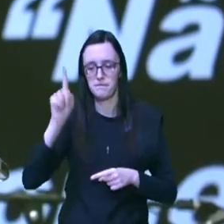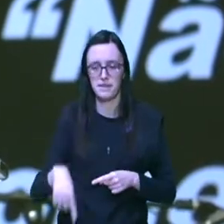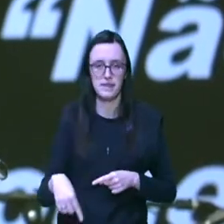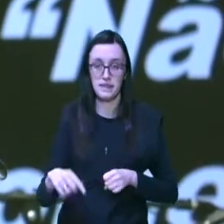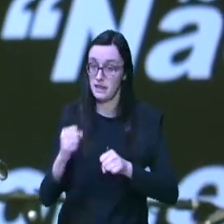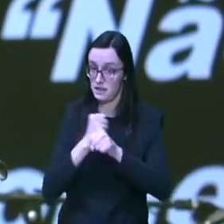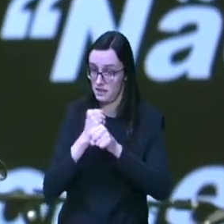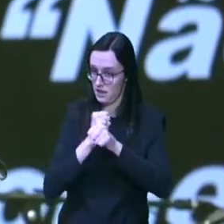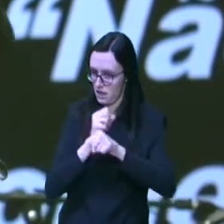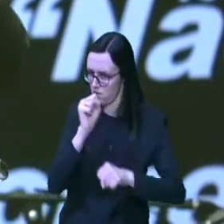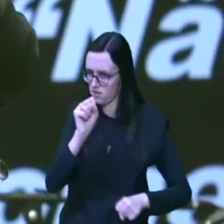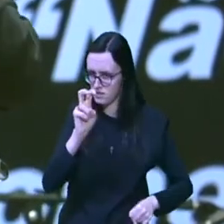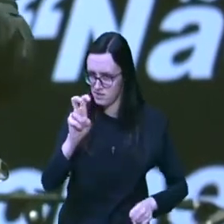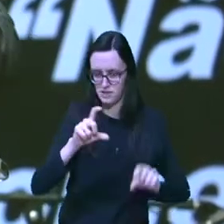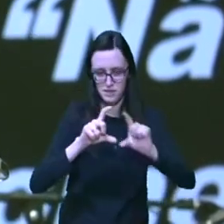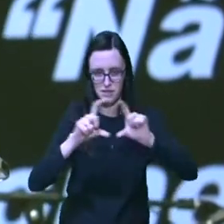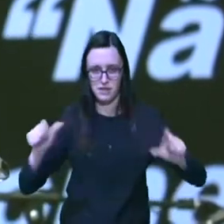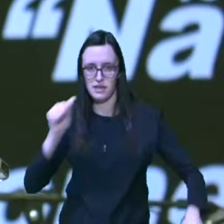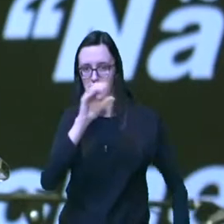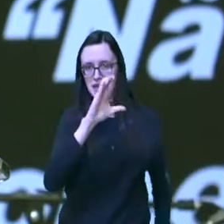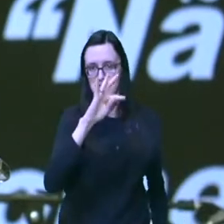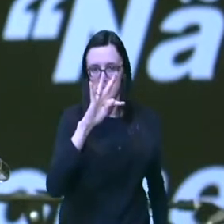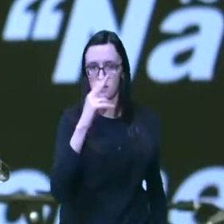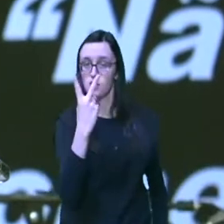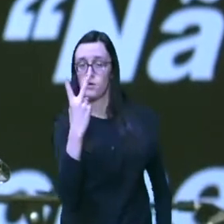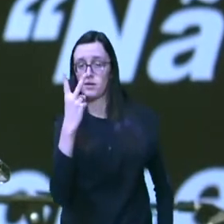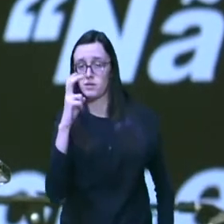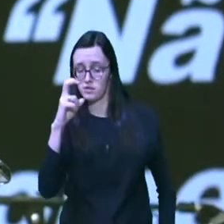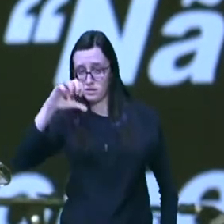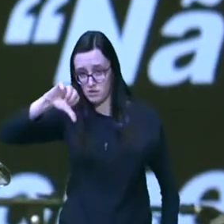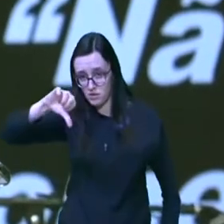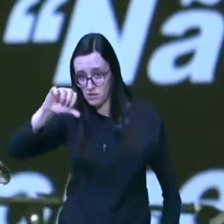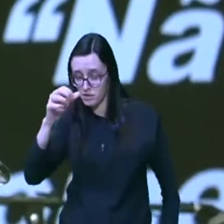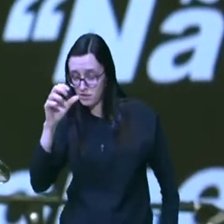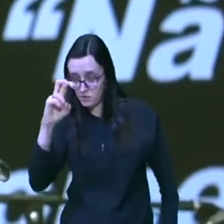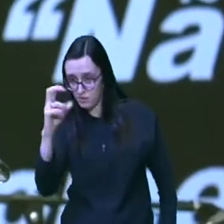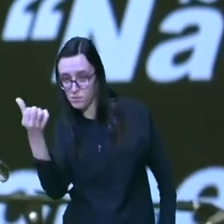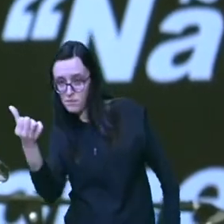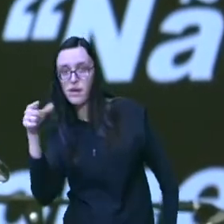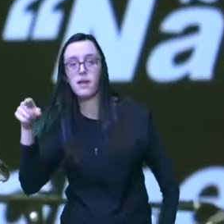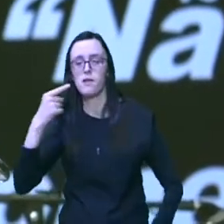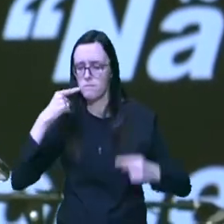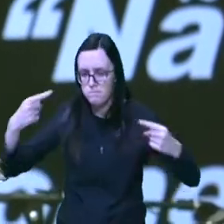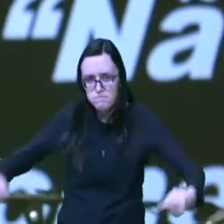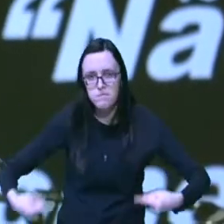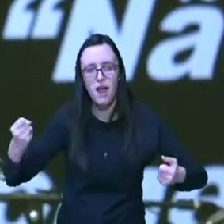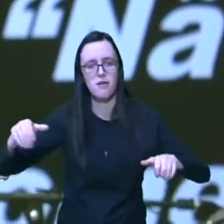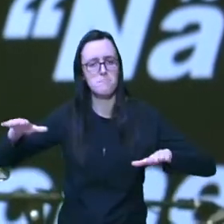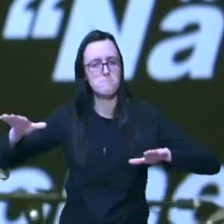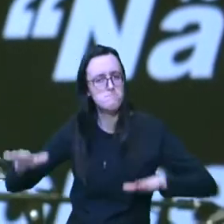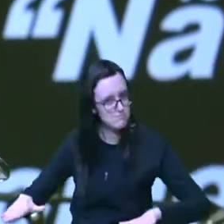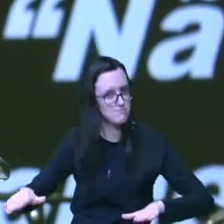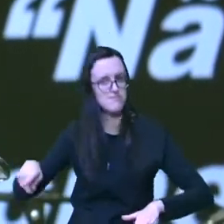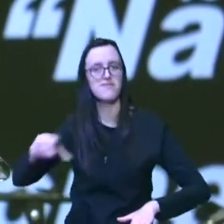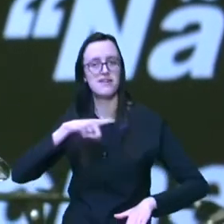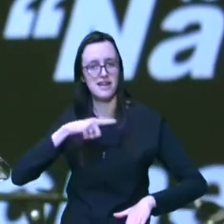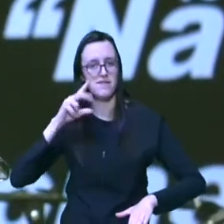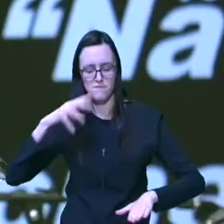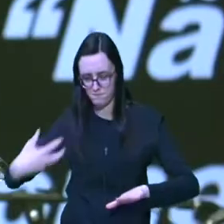placa ACT 2956 rodas Fittipaldi rebaixado escape